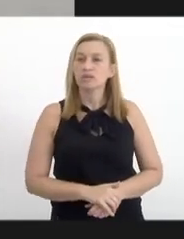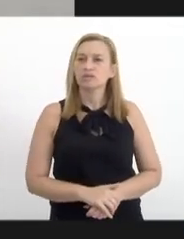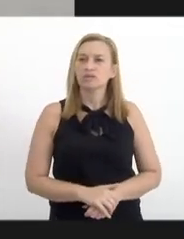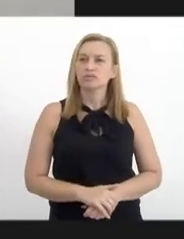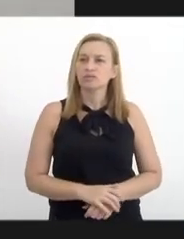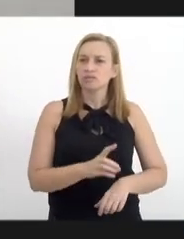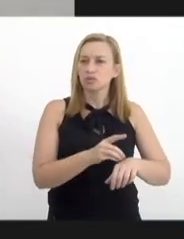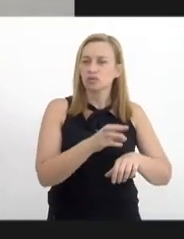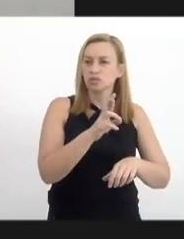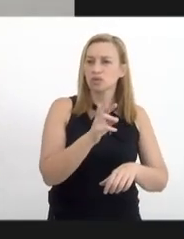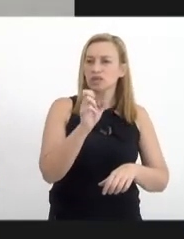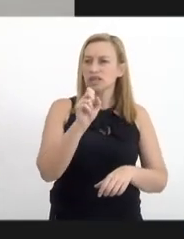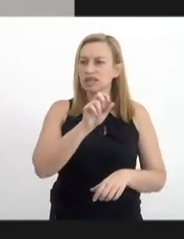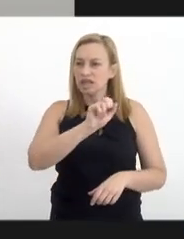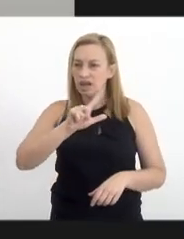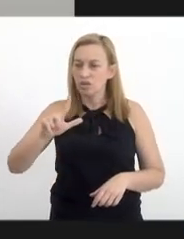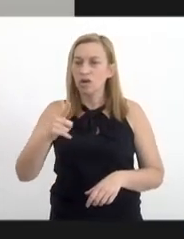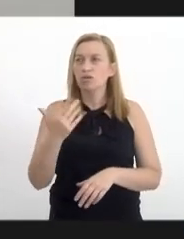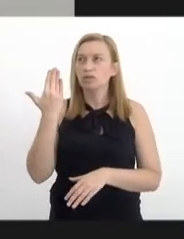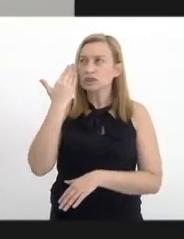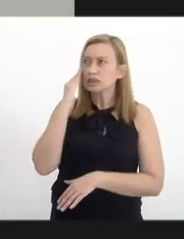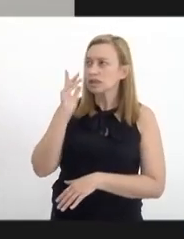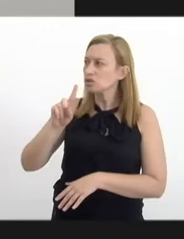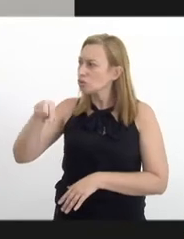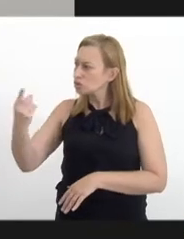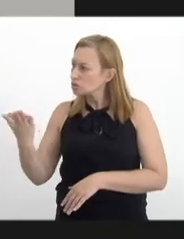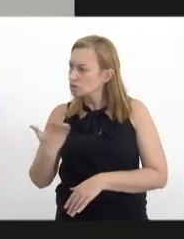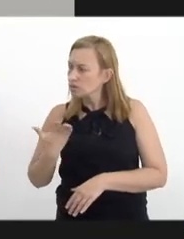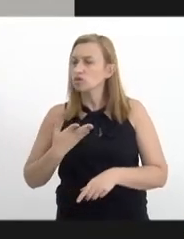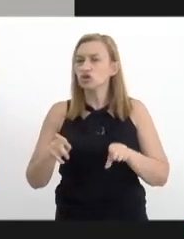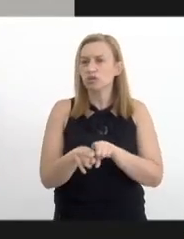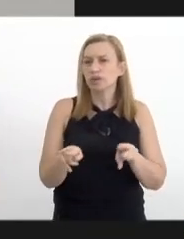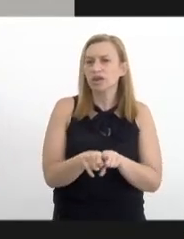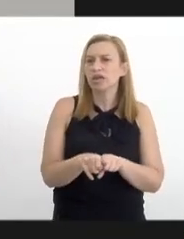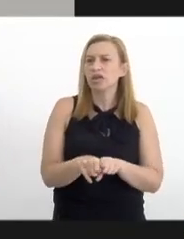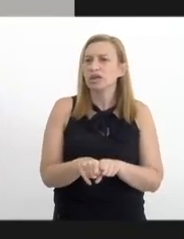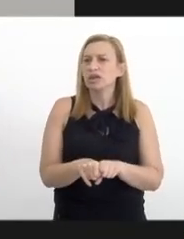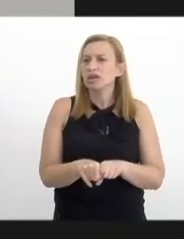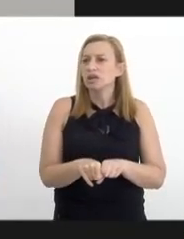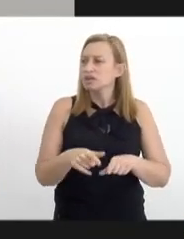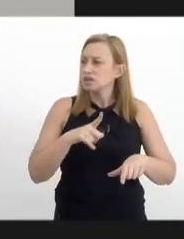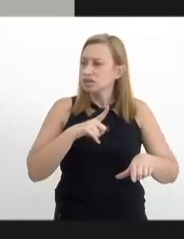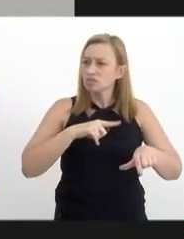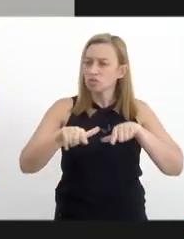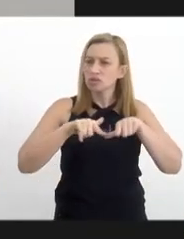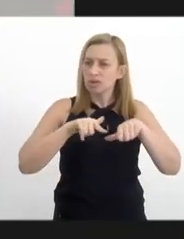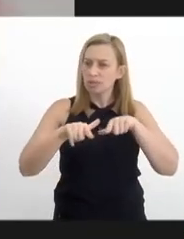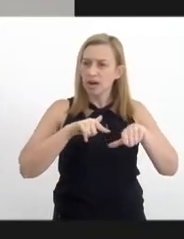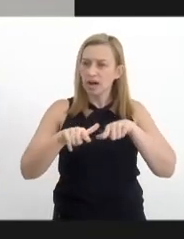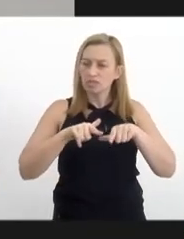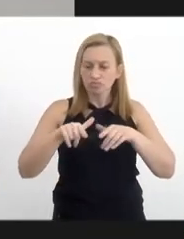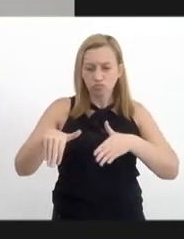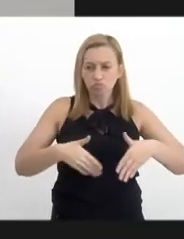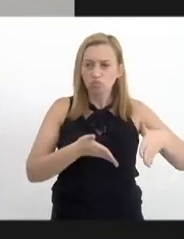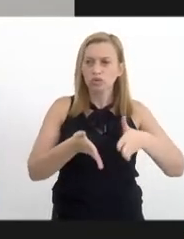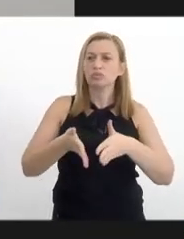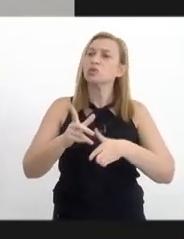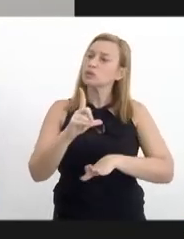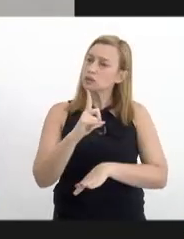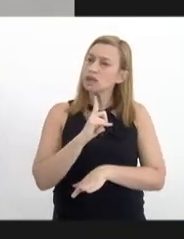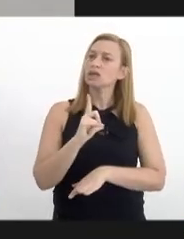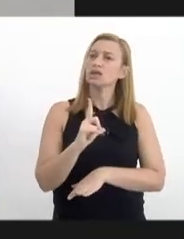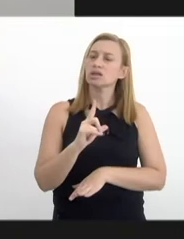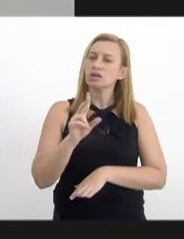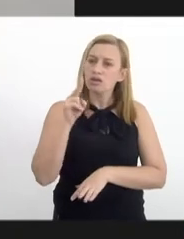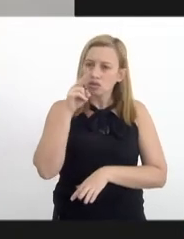doutor Daniel, eu entendo que, e os demais colegas aí, que nós temos uma missão que ela tem um caminho, que é esse